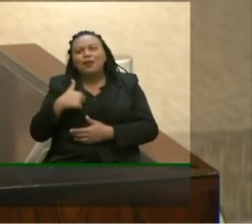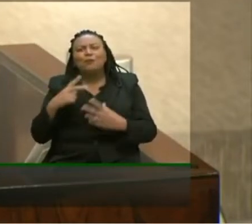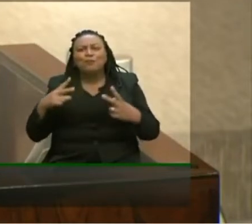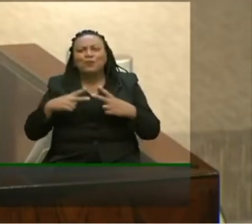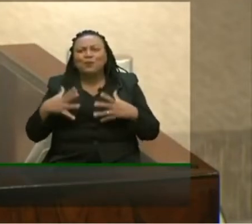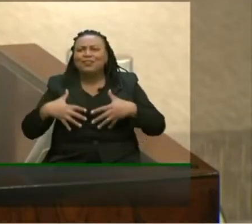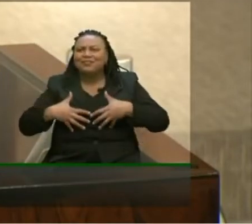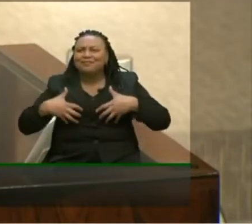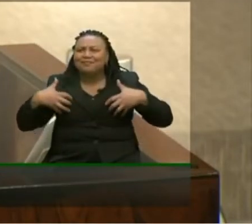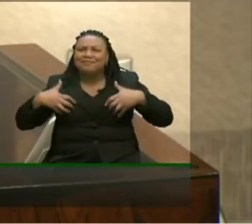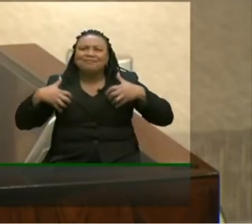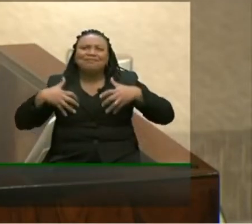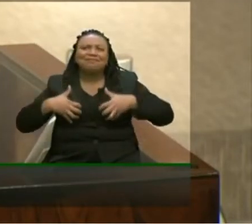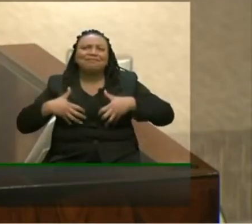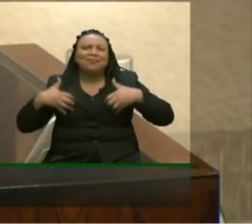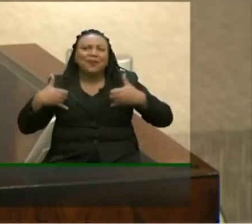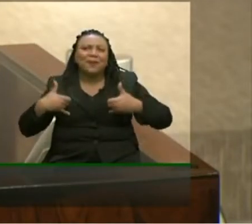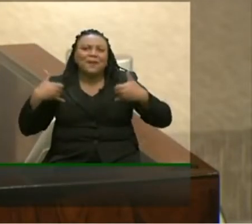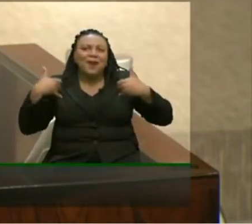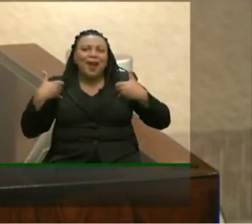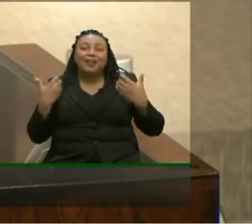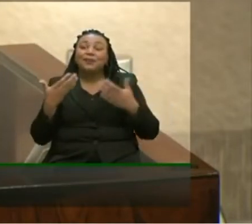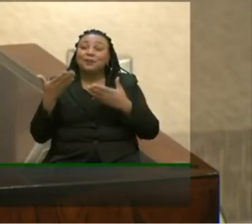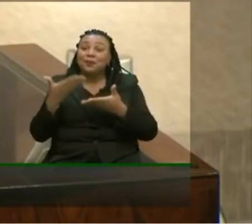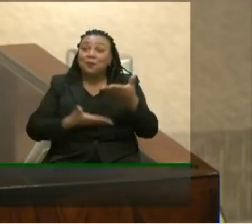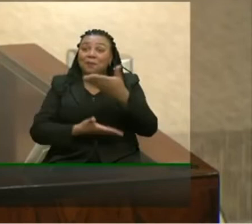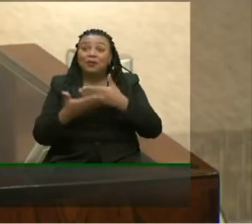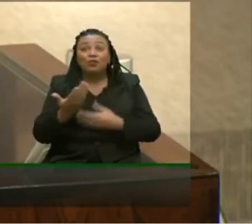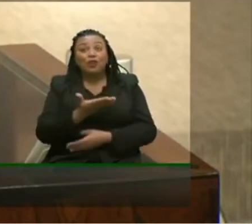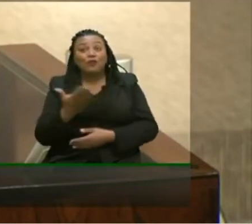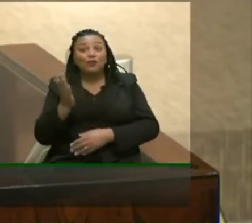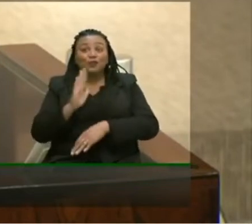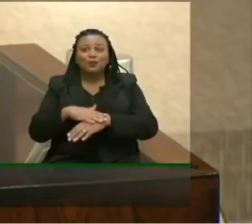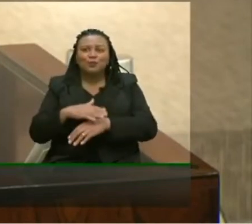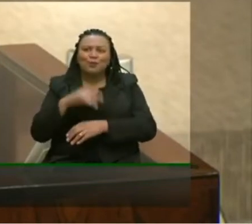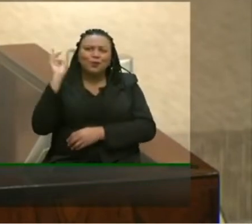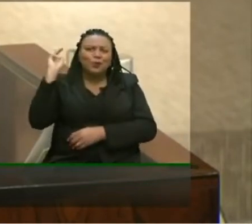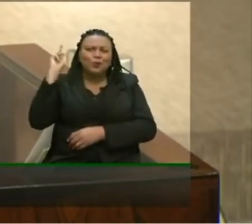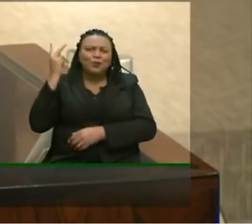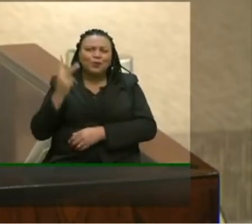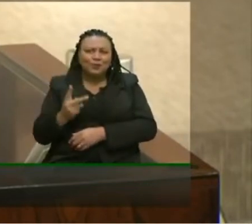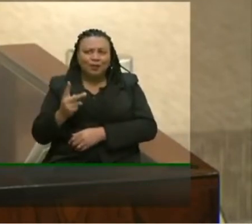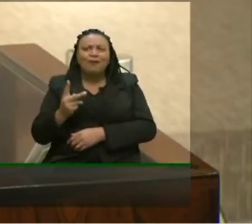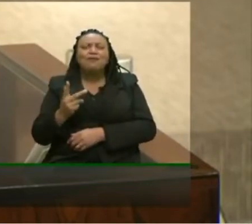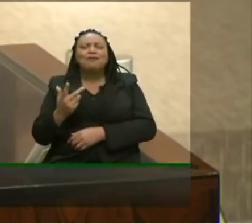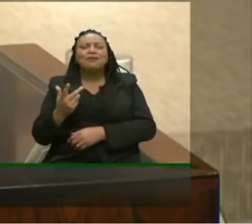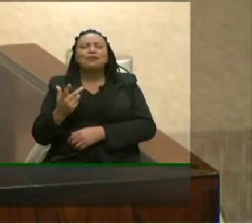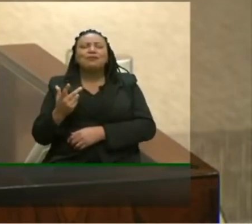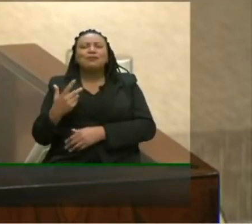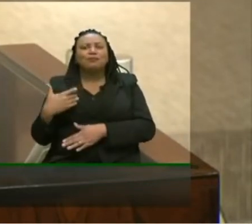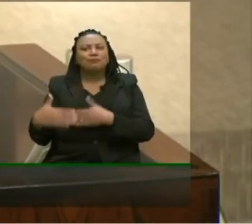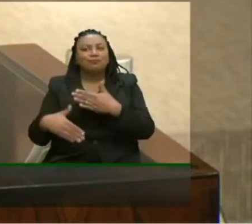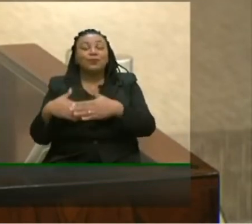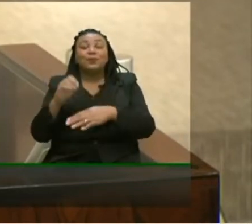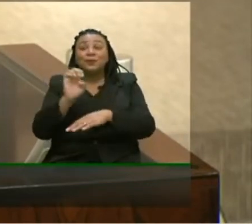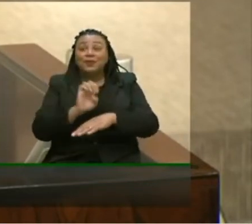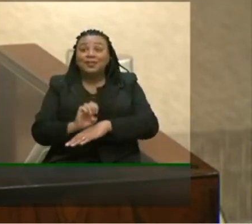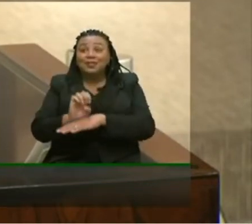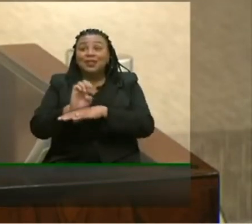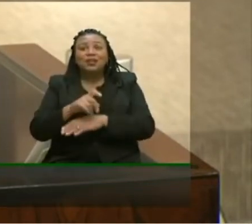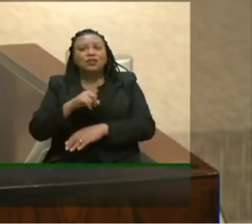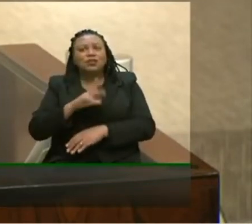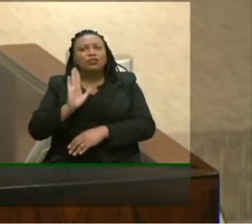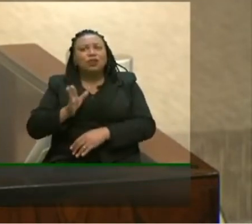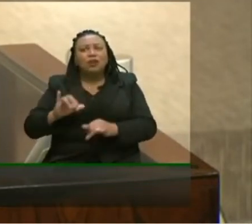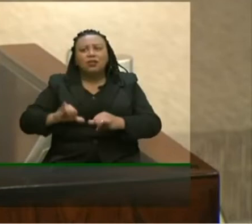pessoalmente muito honrado de compartilhar com os senhores esse momento histórico nos rumos do nosso Estado. Um Estado